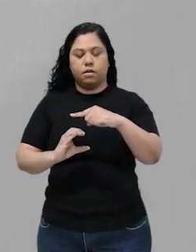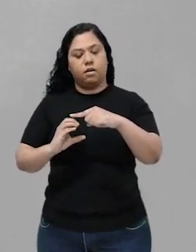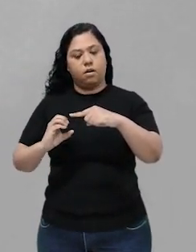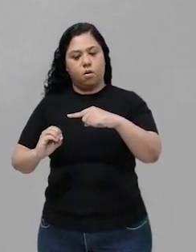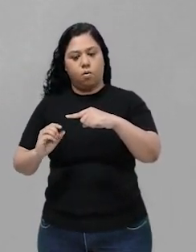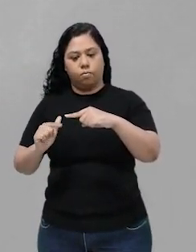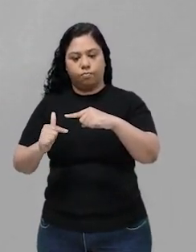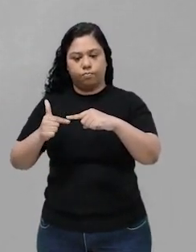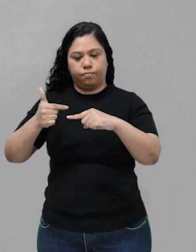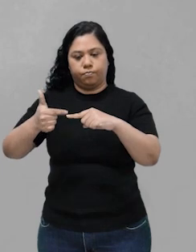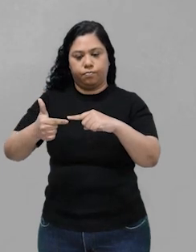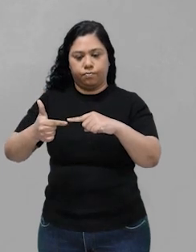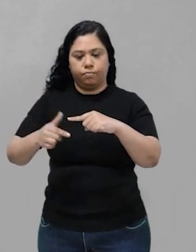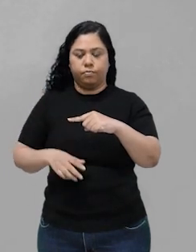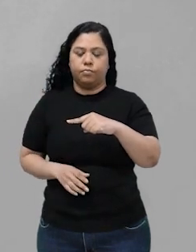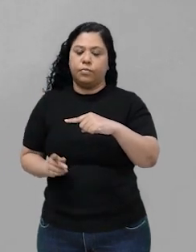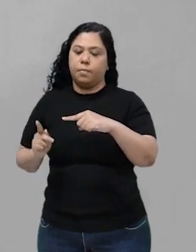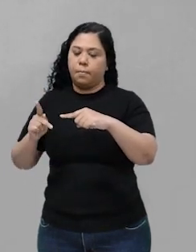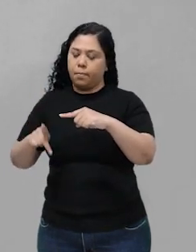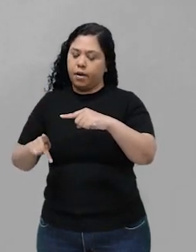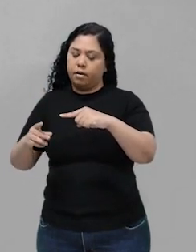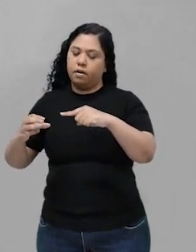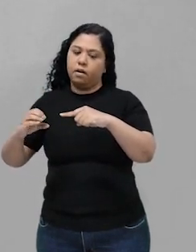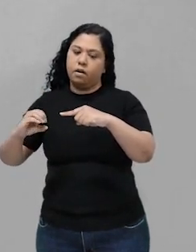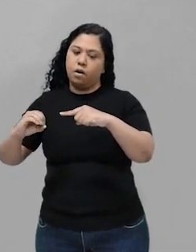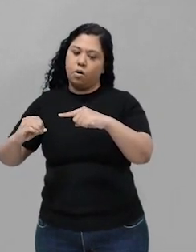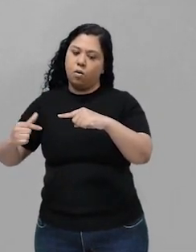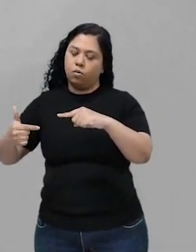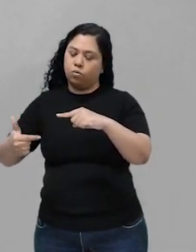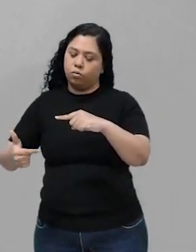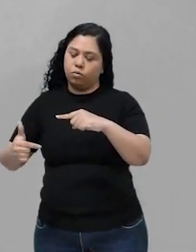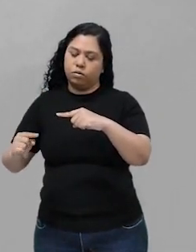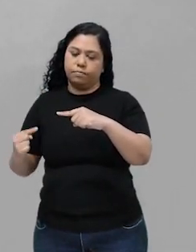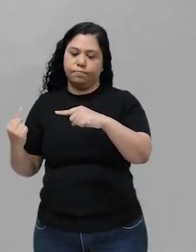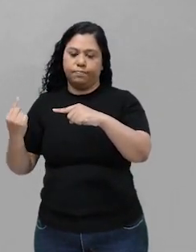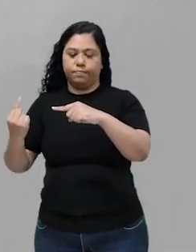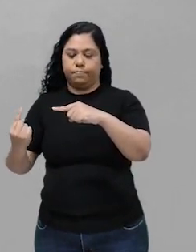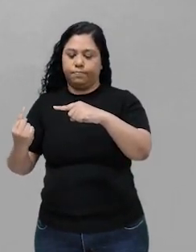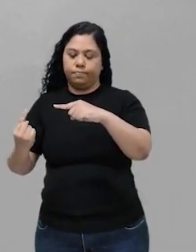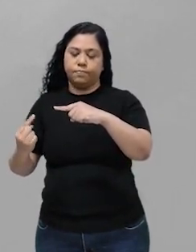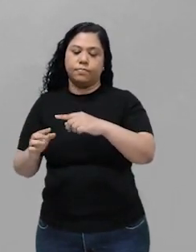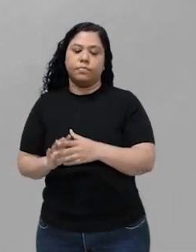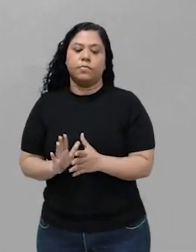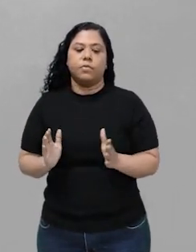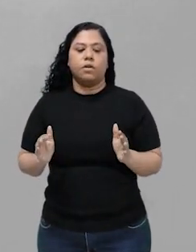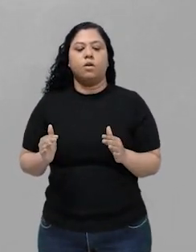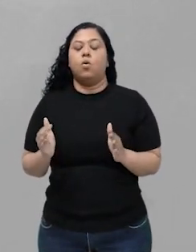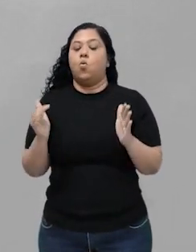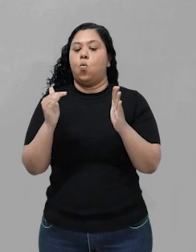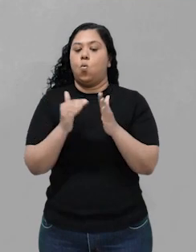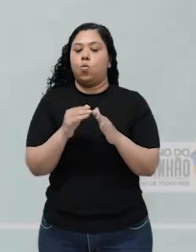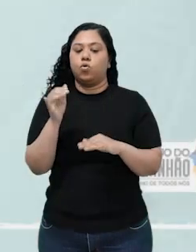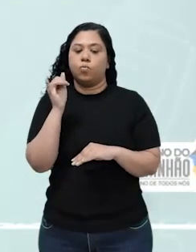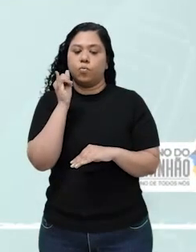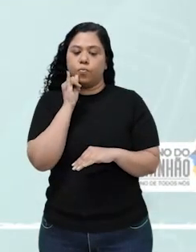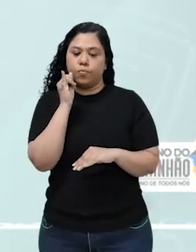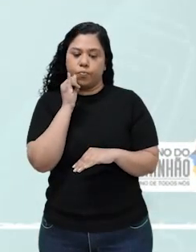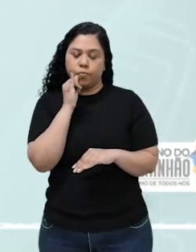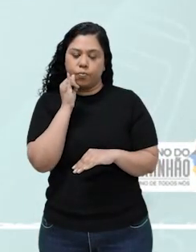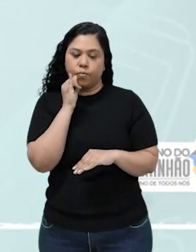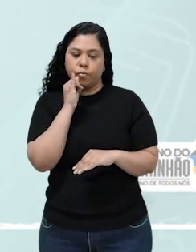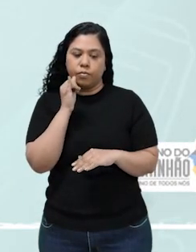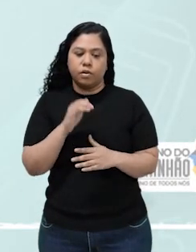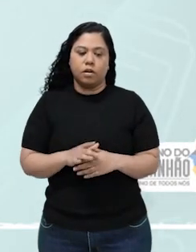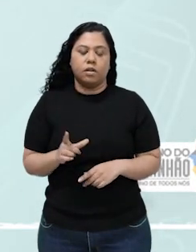quadrado, vezes a pressão do O₂, elevado a 1. No último exemplo aqui, nós temos